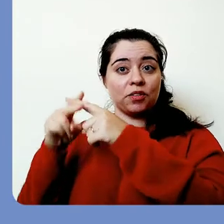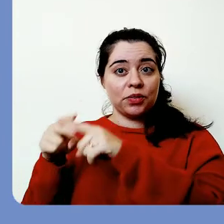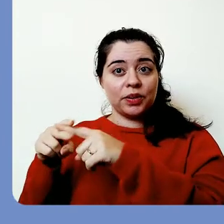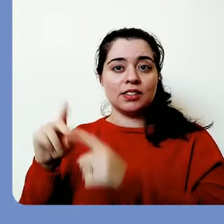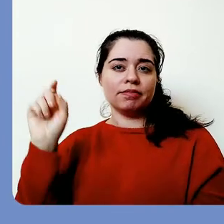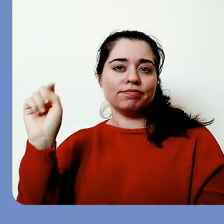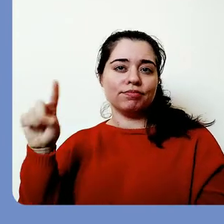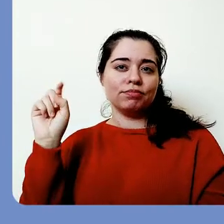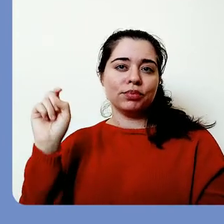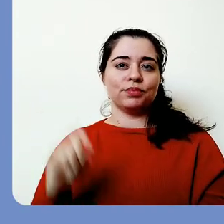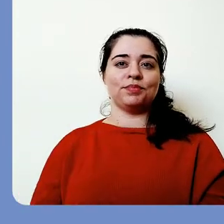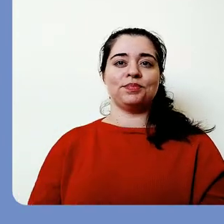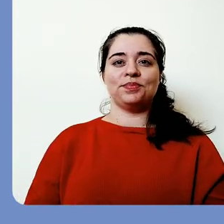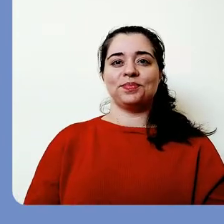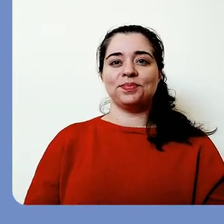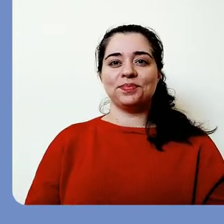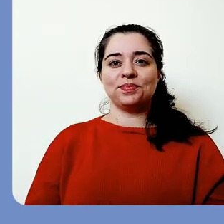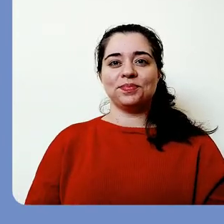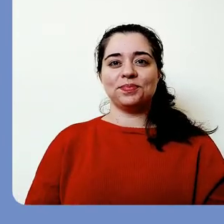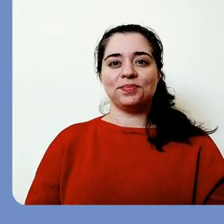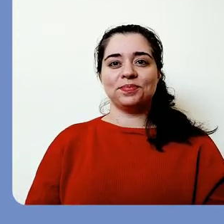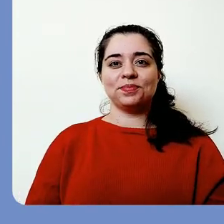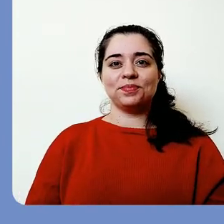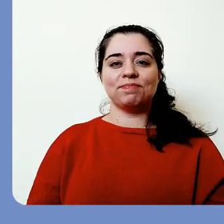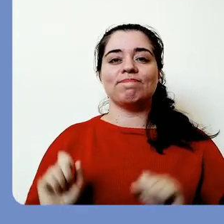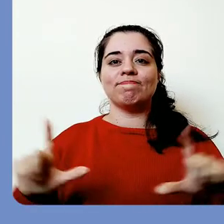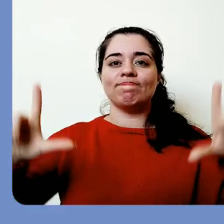você deseja fazer a configuração.